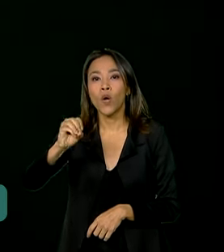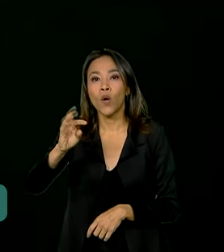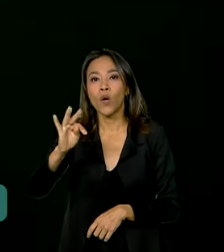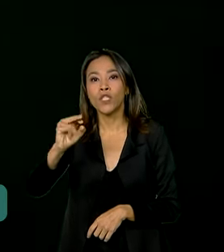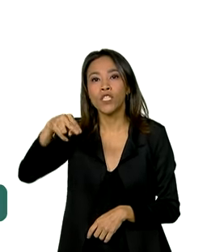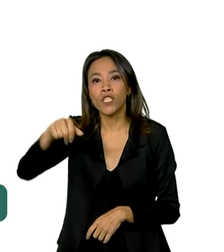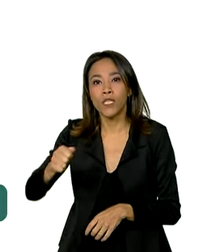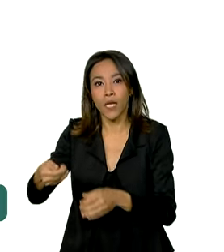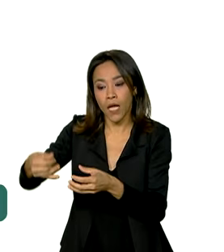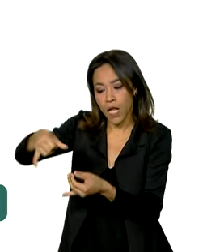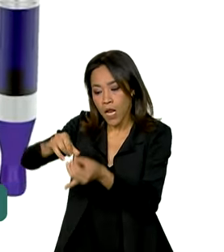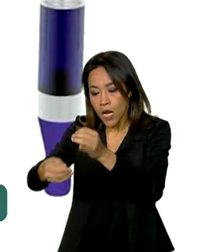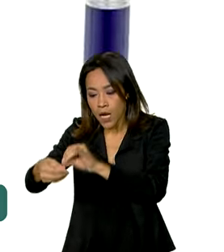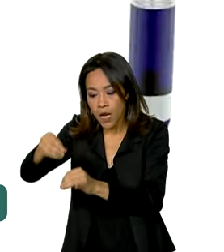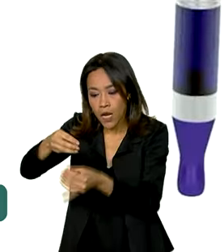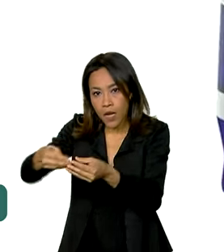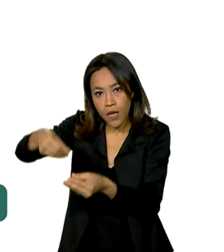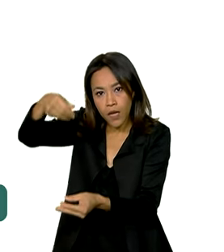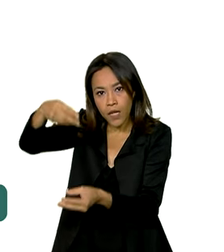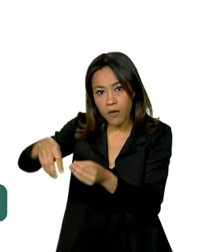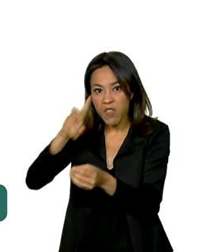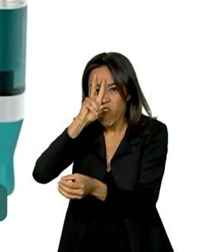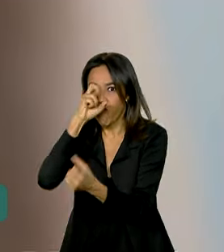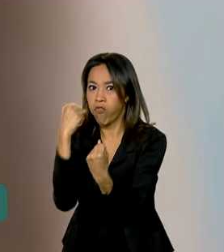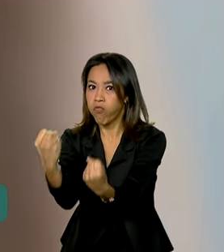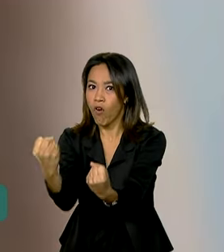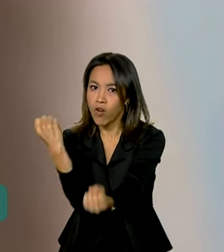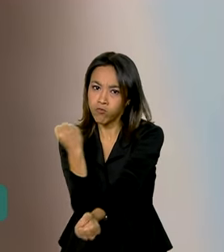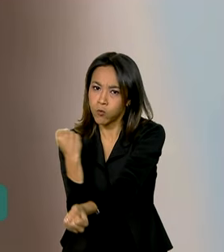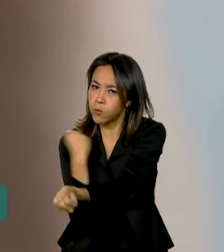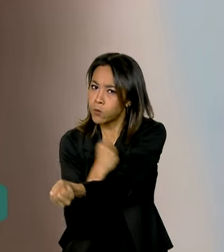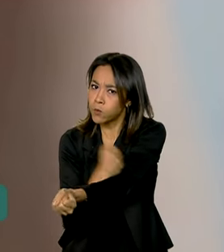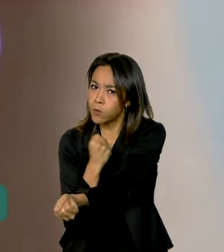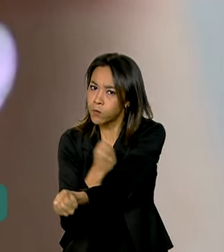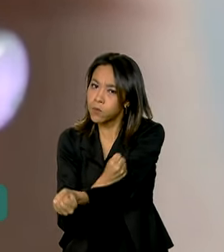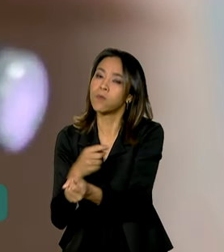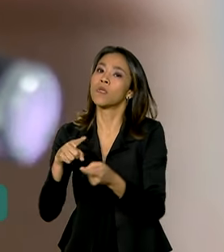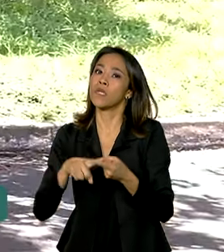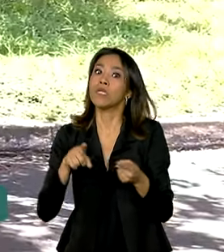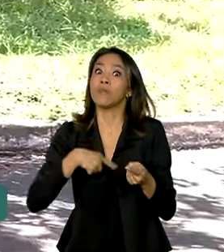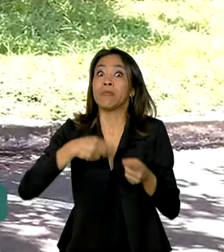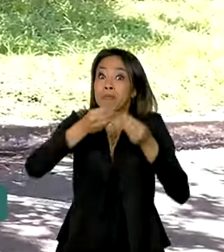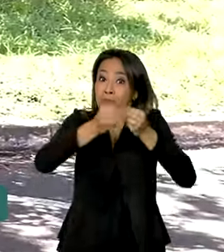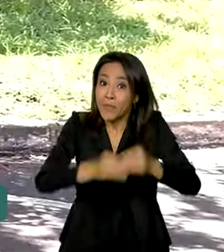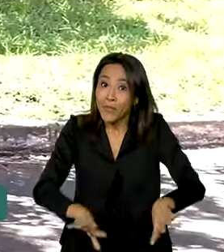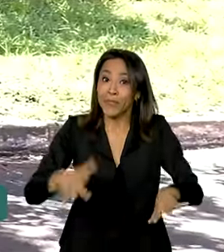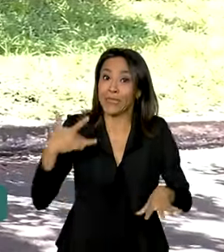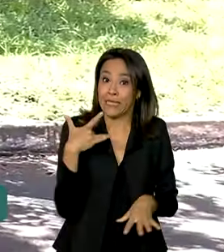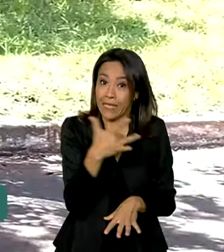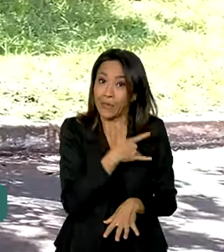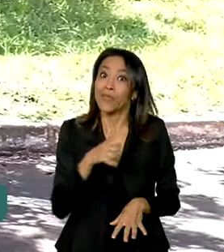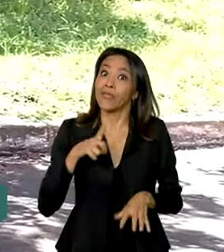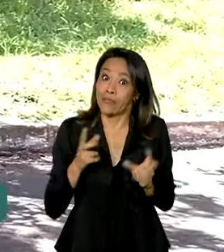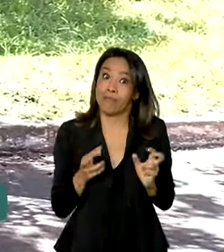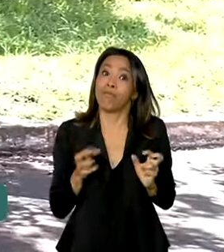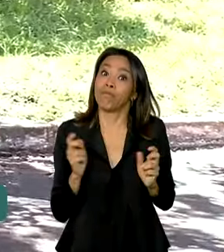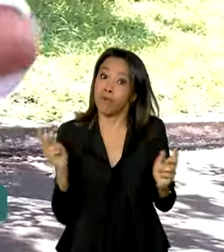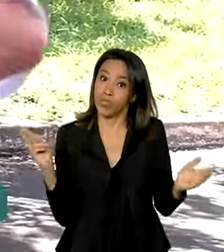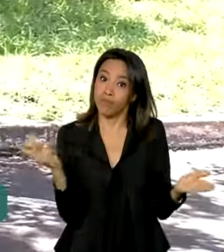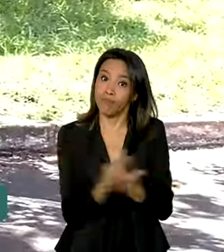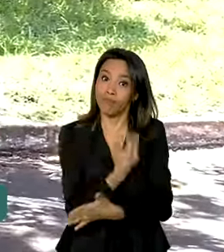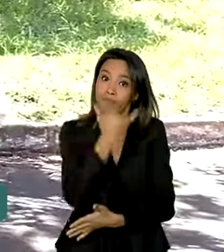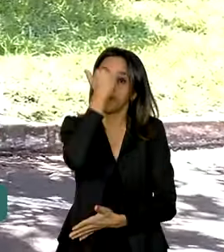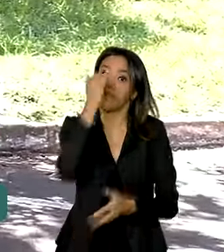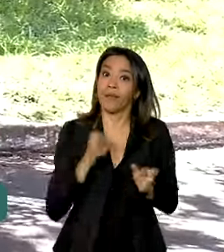poder de viciar, além de várias substâncias tóxicas e cancerígenas. Gabriel, que migrou do cigarro